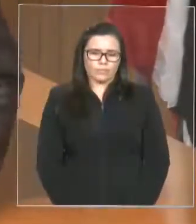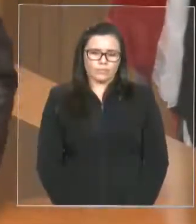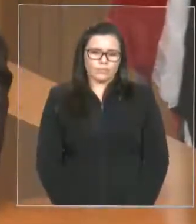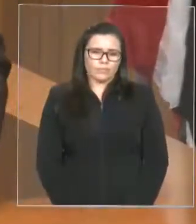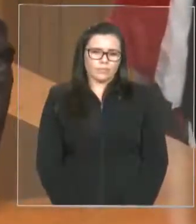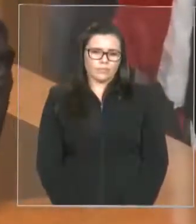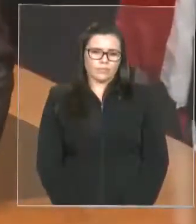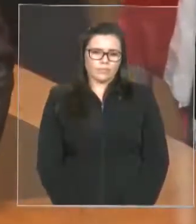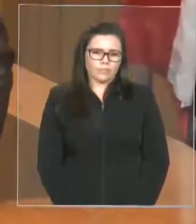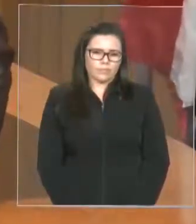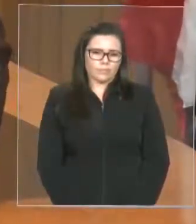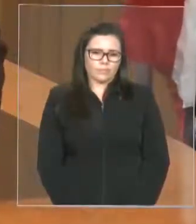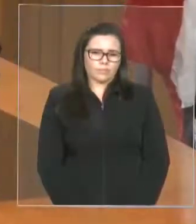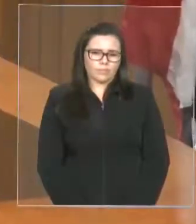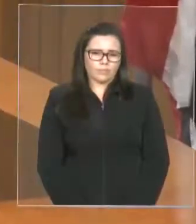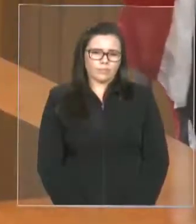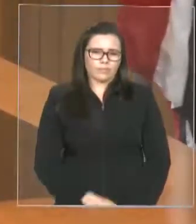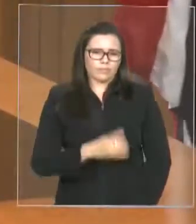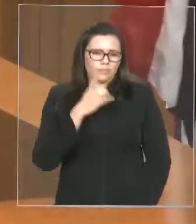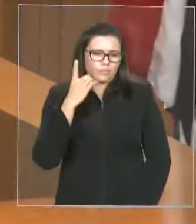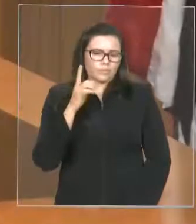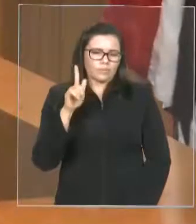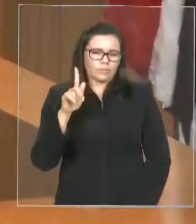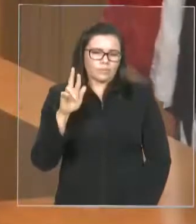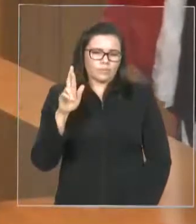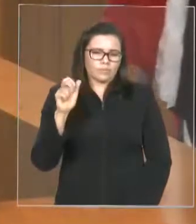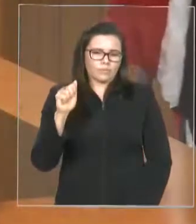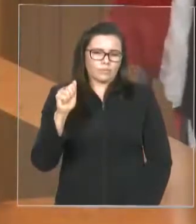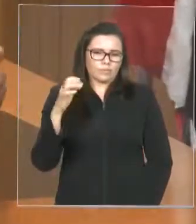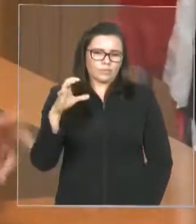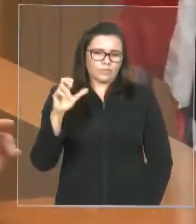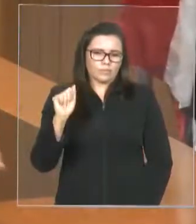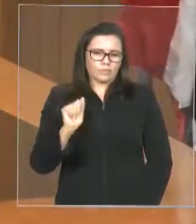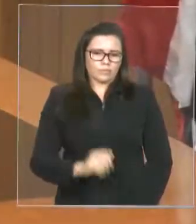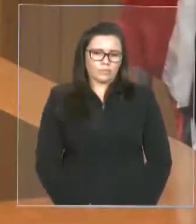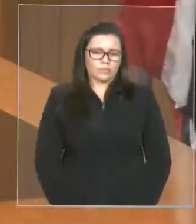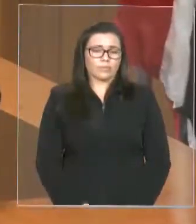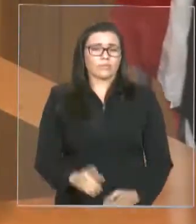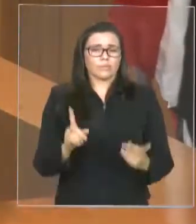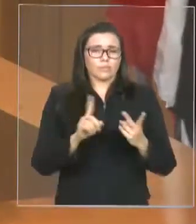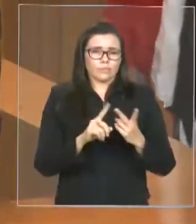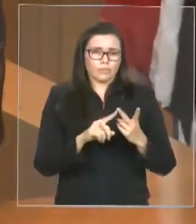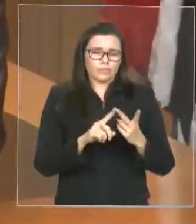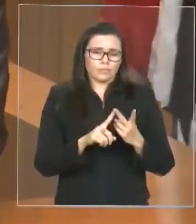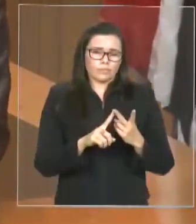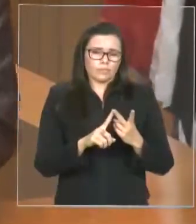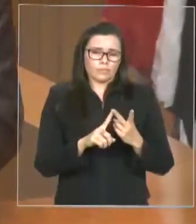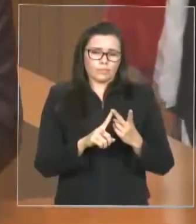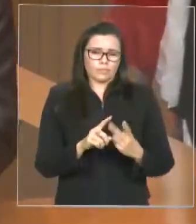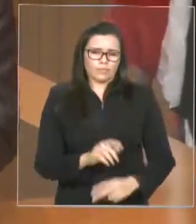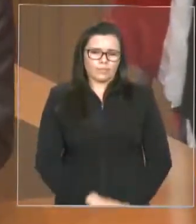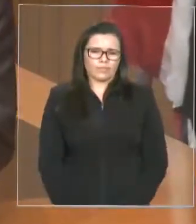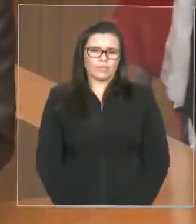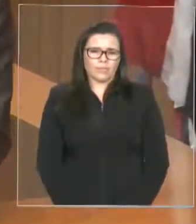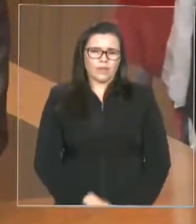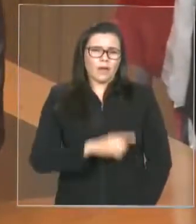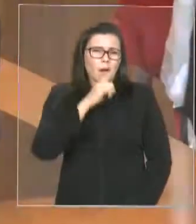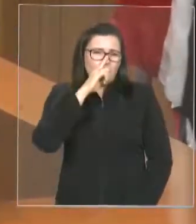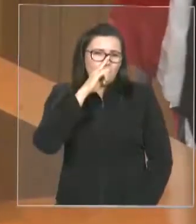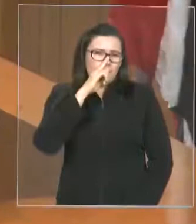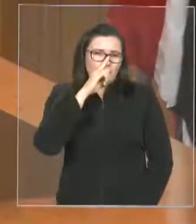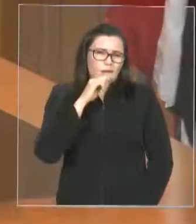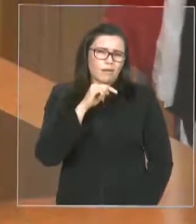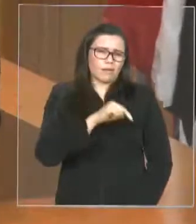Deputado da Graça. Um outro ponto levantado por eles, também, é a questão da insalubridade, que eles não receberiam